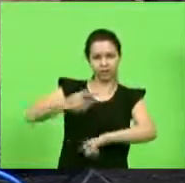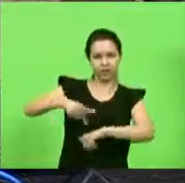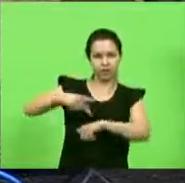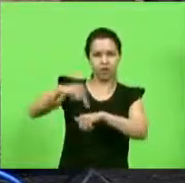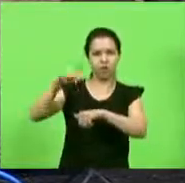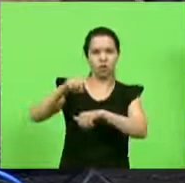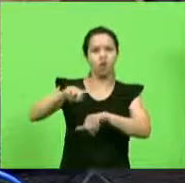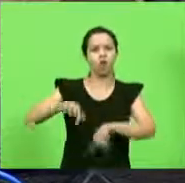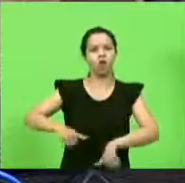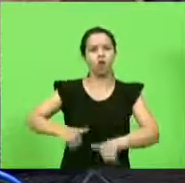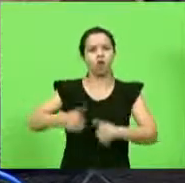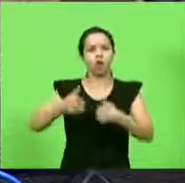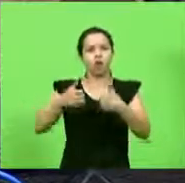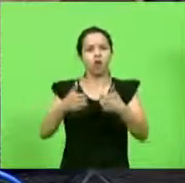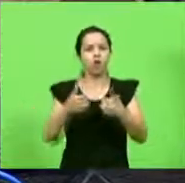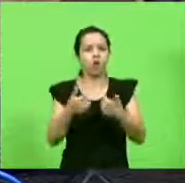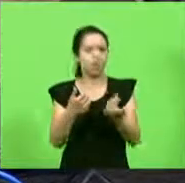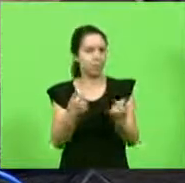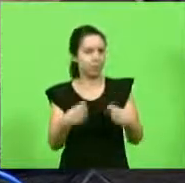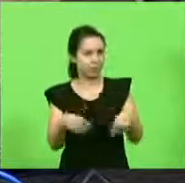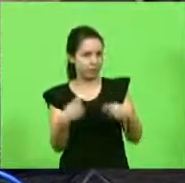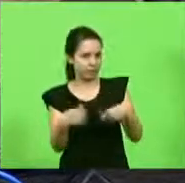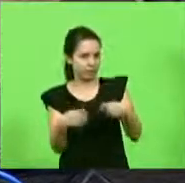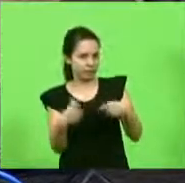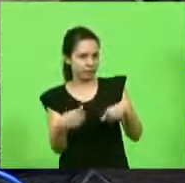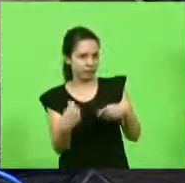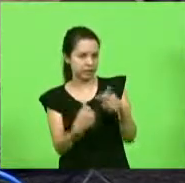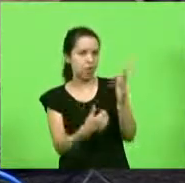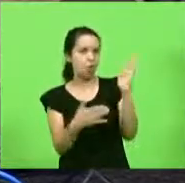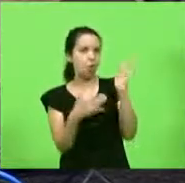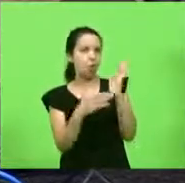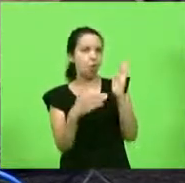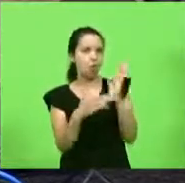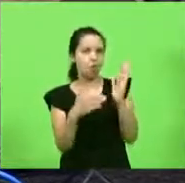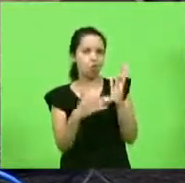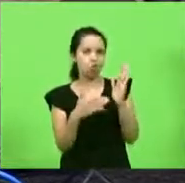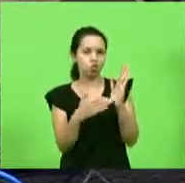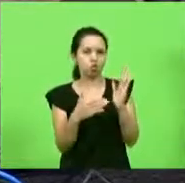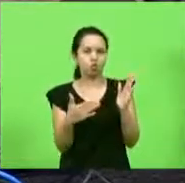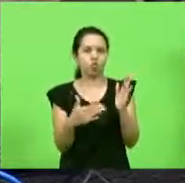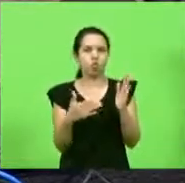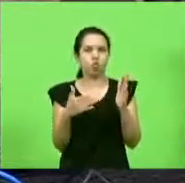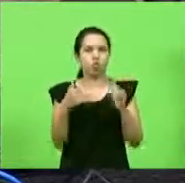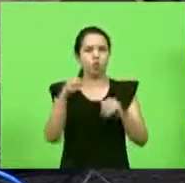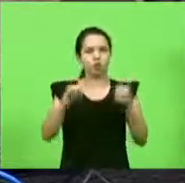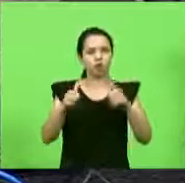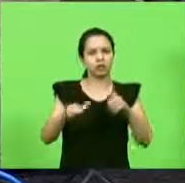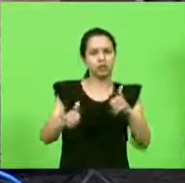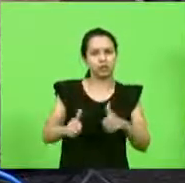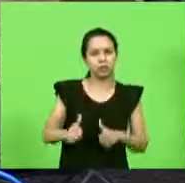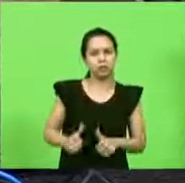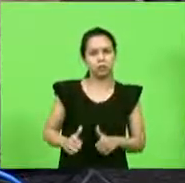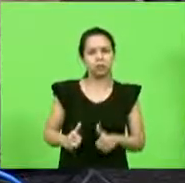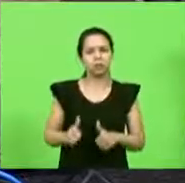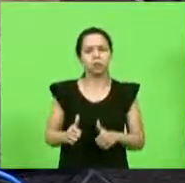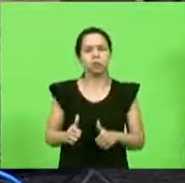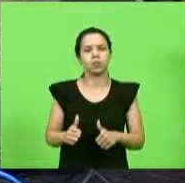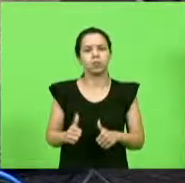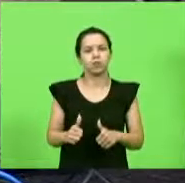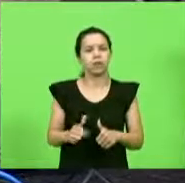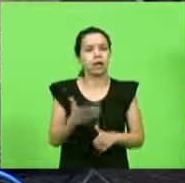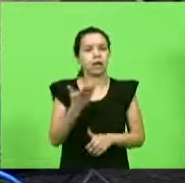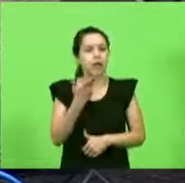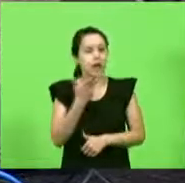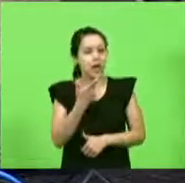nosso desempenho, precisamos deixar os últimos lugares nas avaliações de desempenho das nossas crianças. Não, nunca vi.